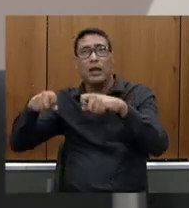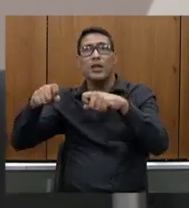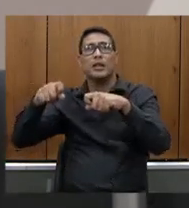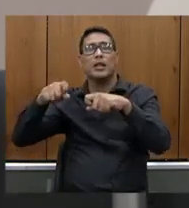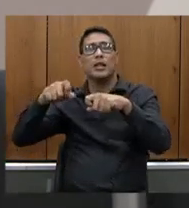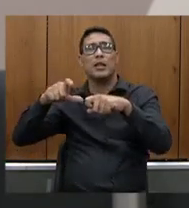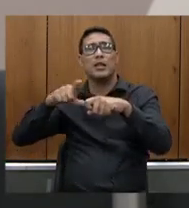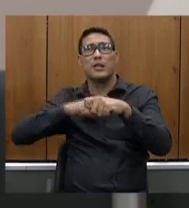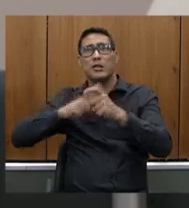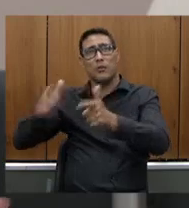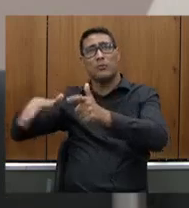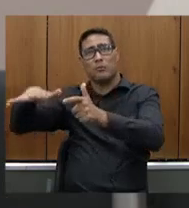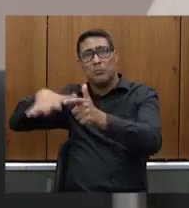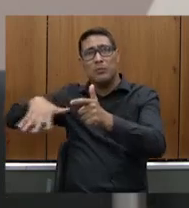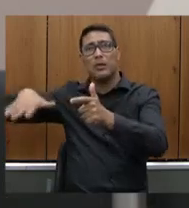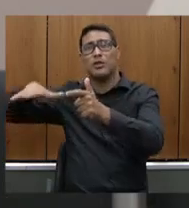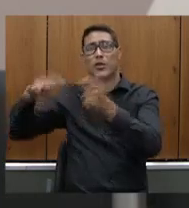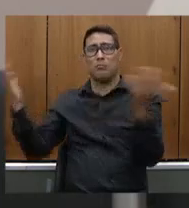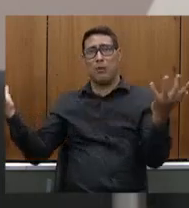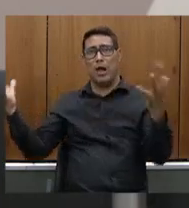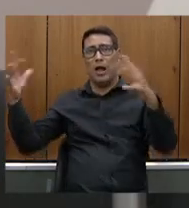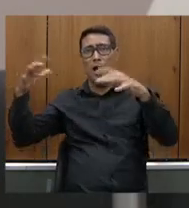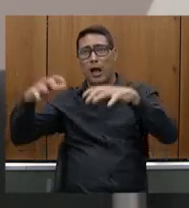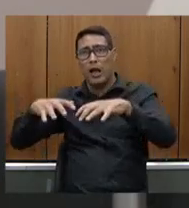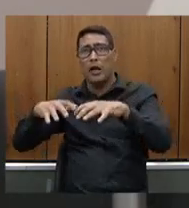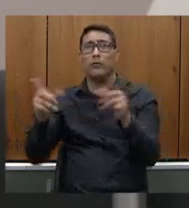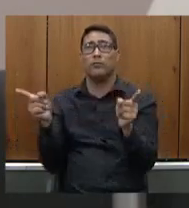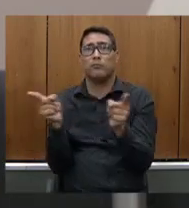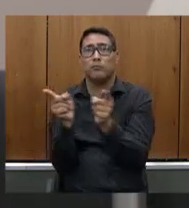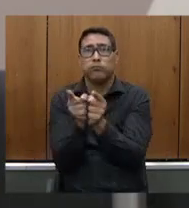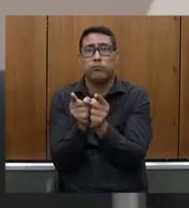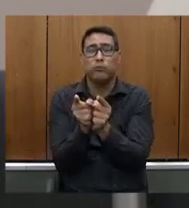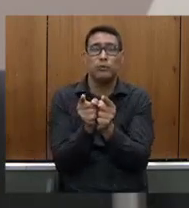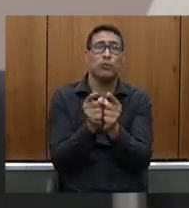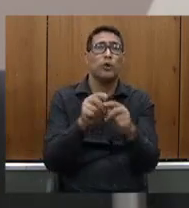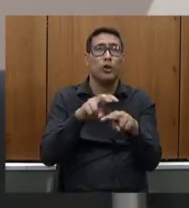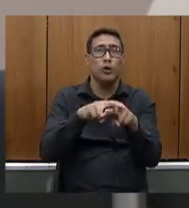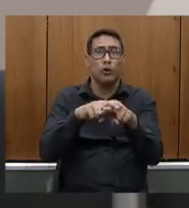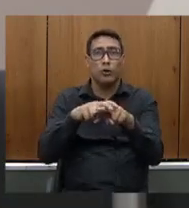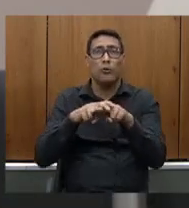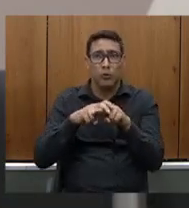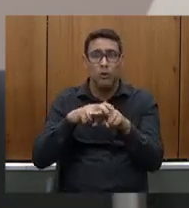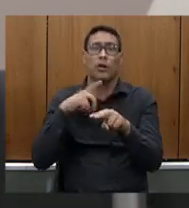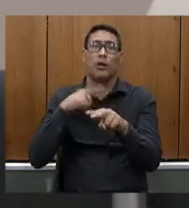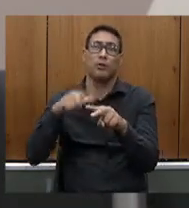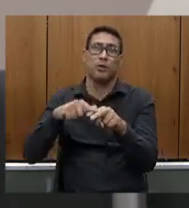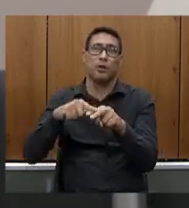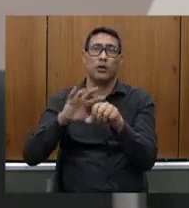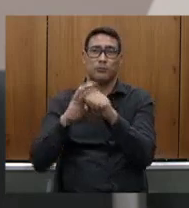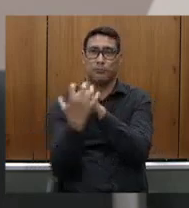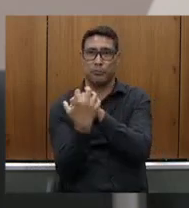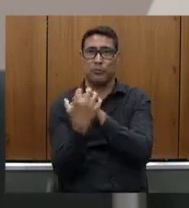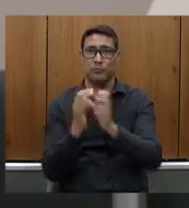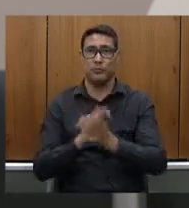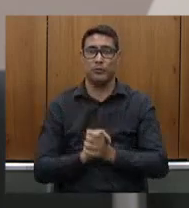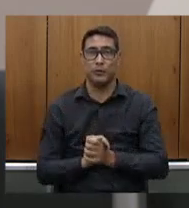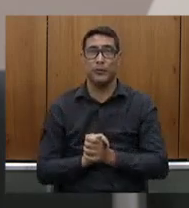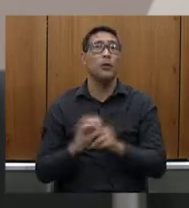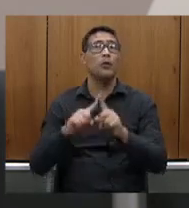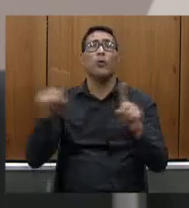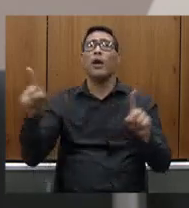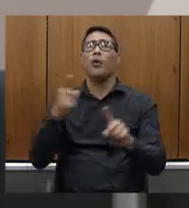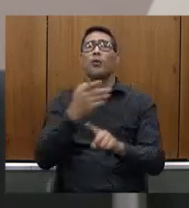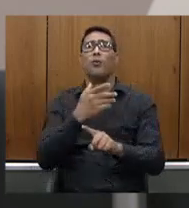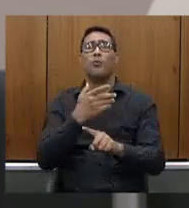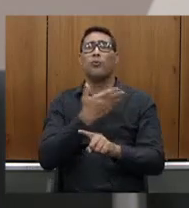atender uma região e que diminuíram com o fim do financiamento desses leitos pelo governo federal e não é o governo do estado